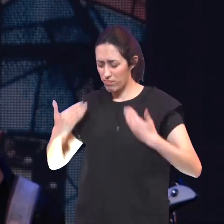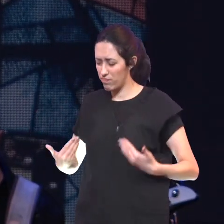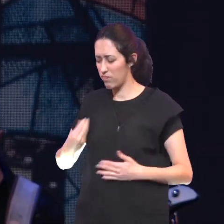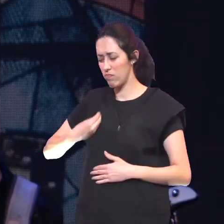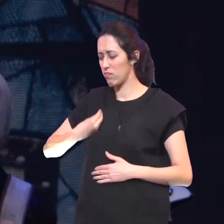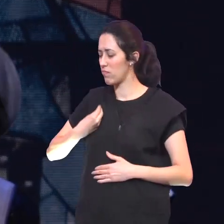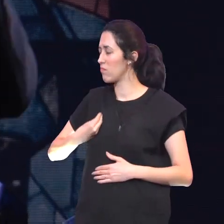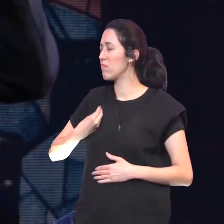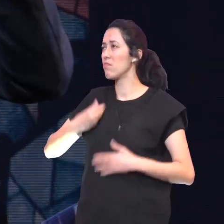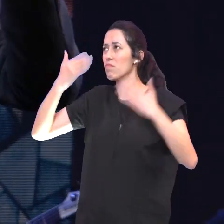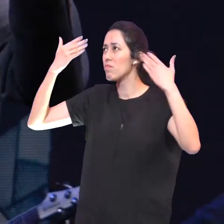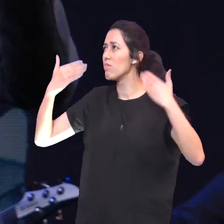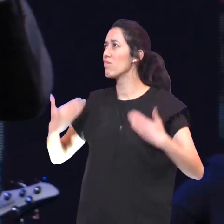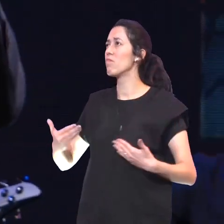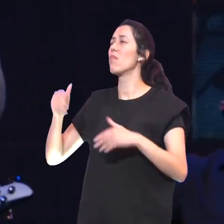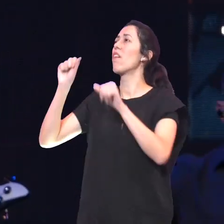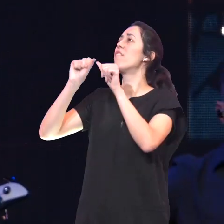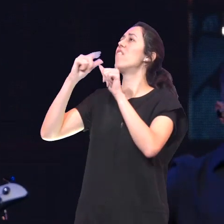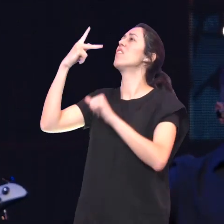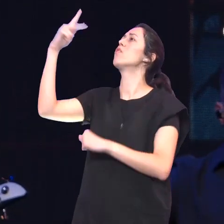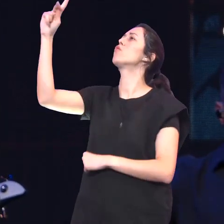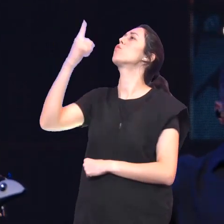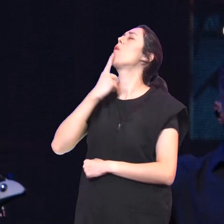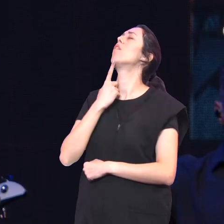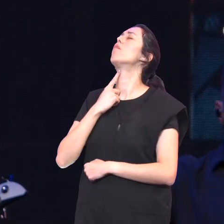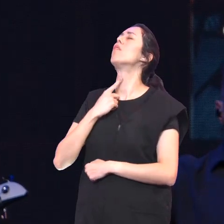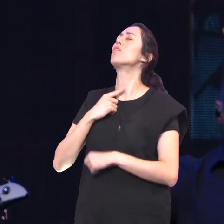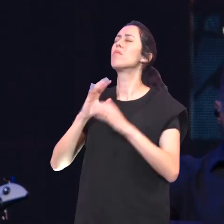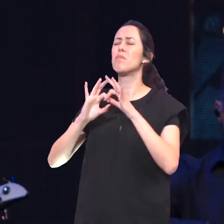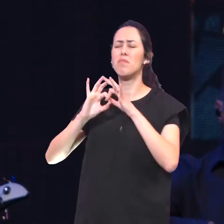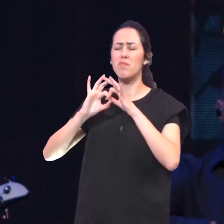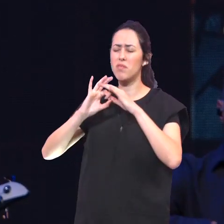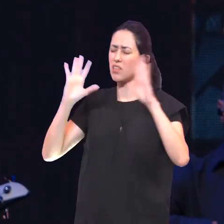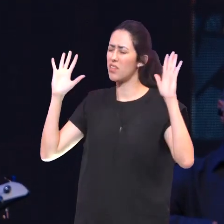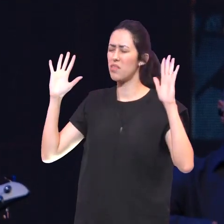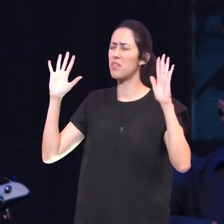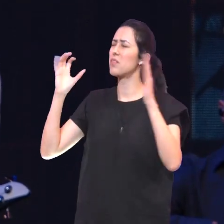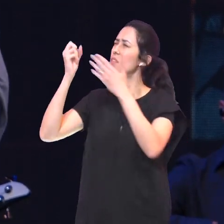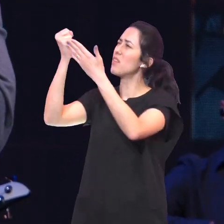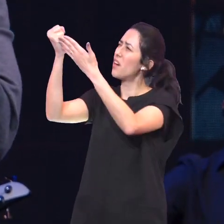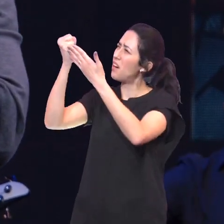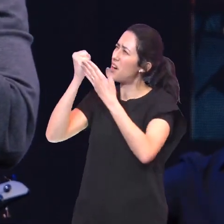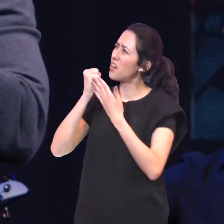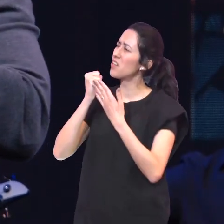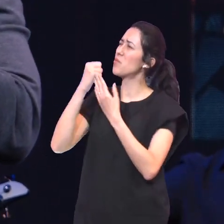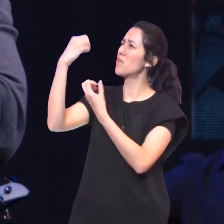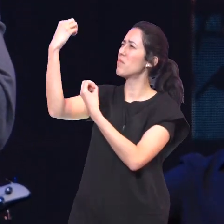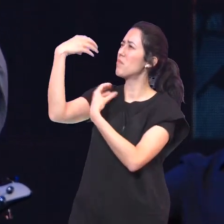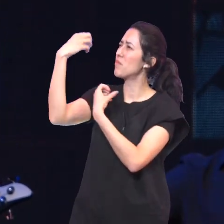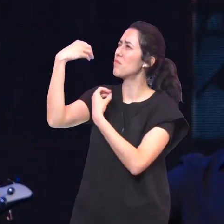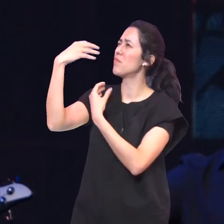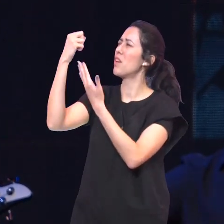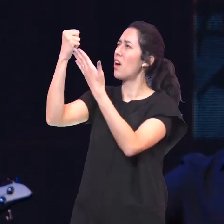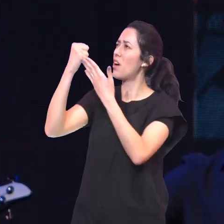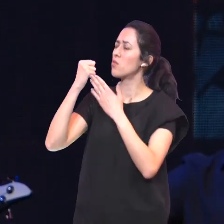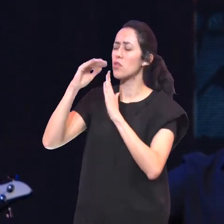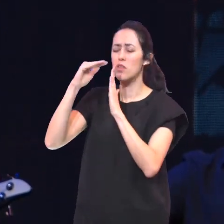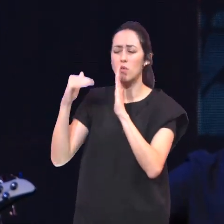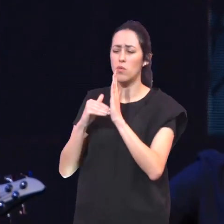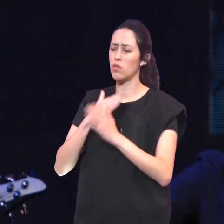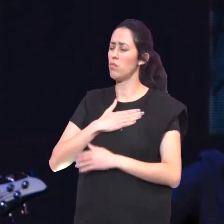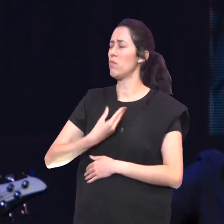Faça-se em mim Segundo a Tua vontade E me ajuda Em todas as áreas Da minha vida